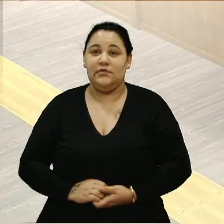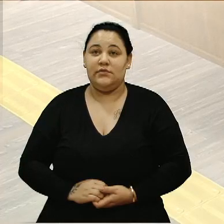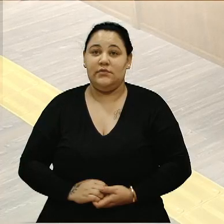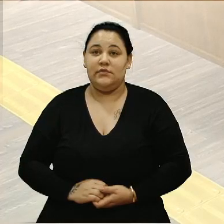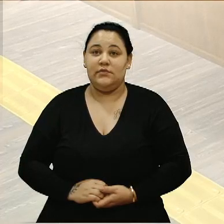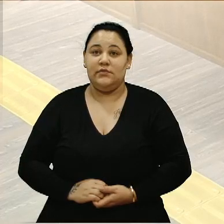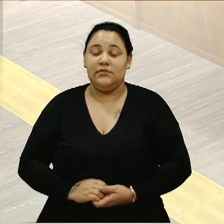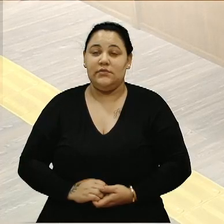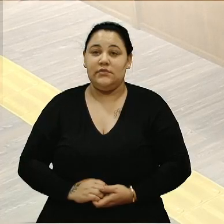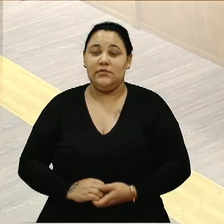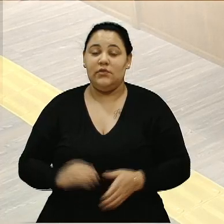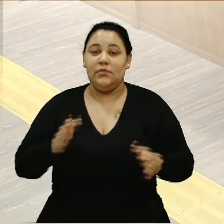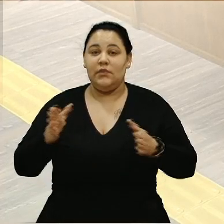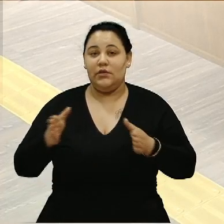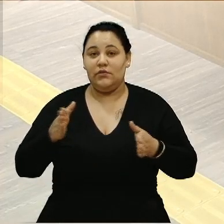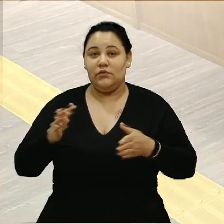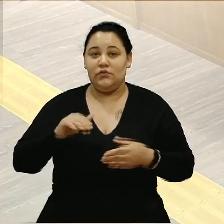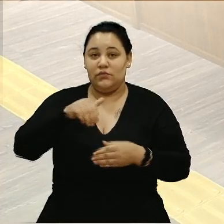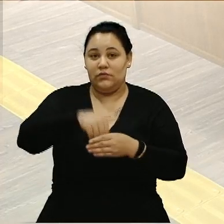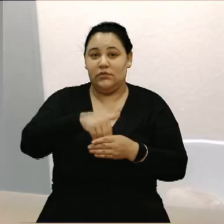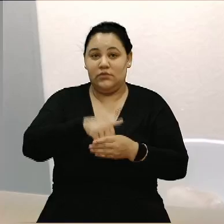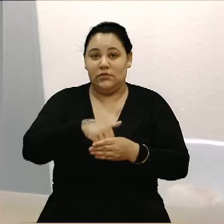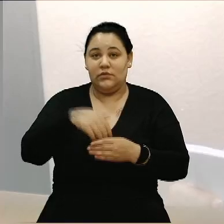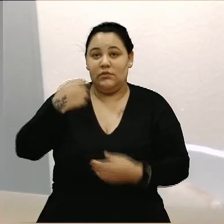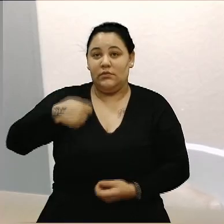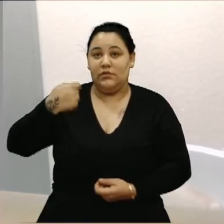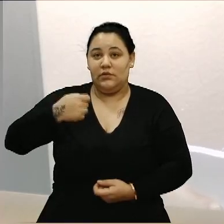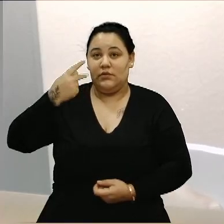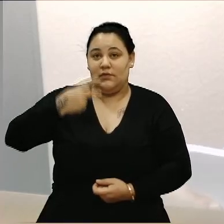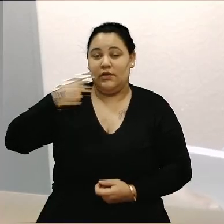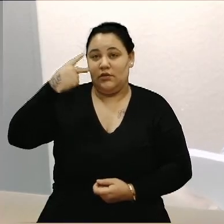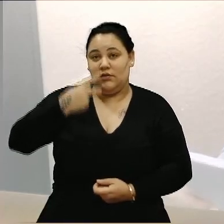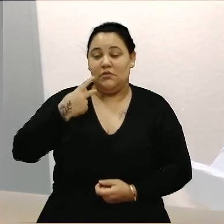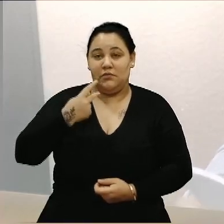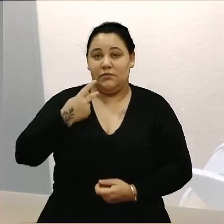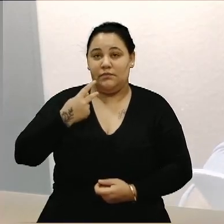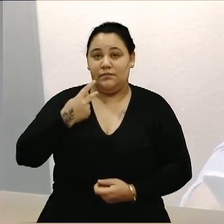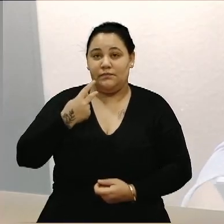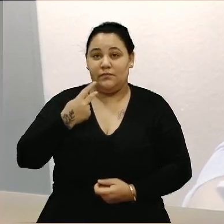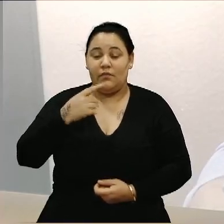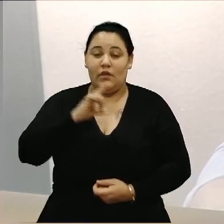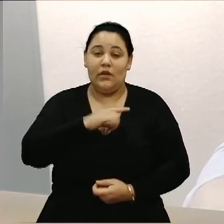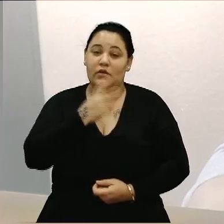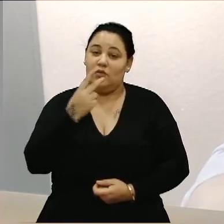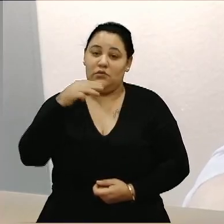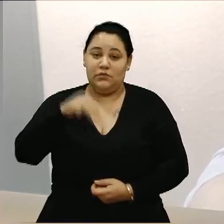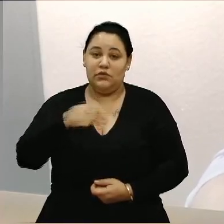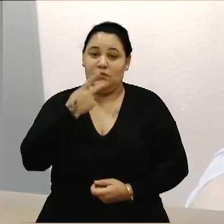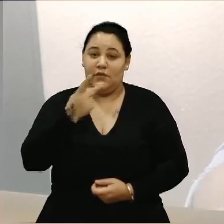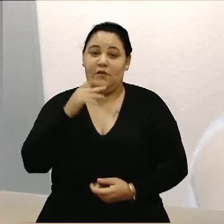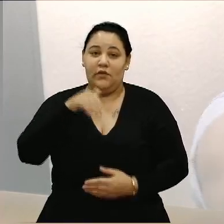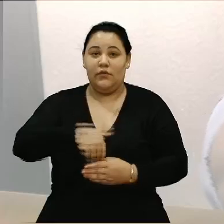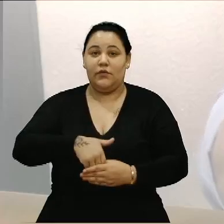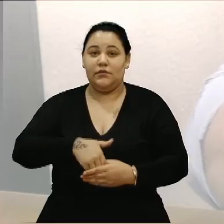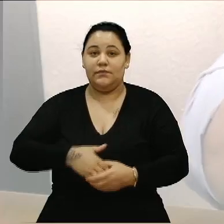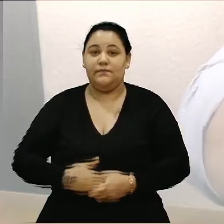Durante o processo de votação, caberá a vereadora ou o vereador que desejar até 2 minutos para declarar seu voto.